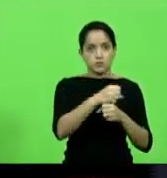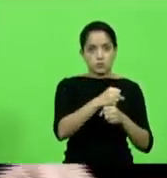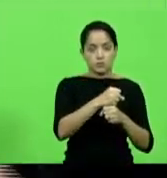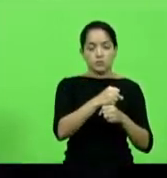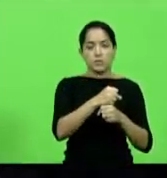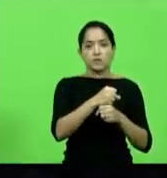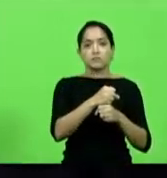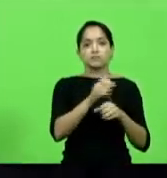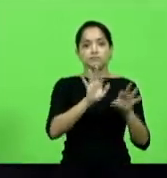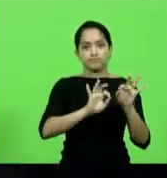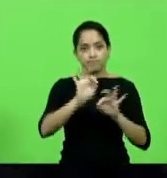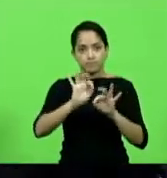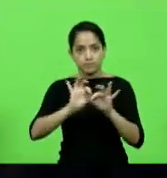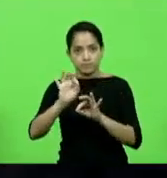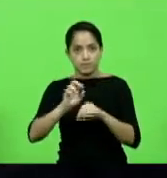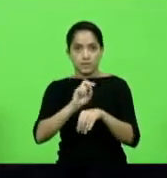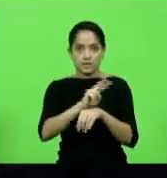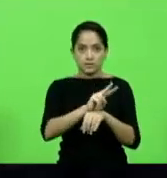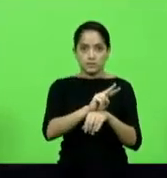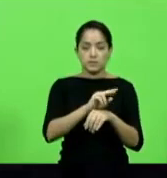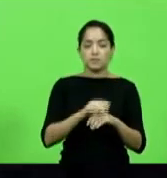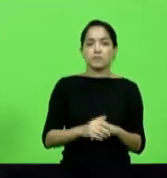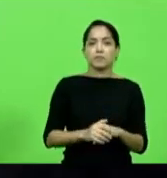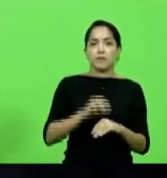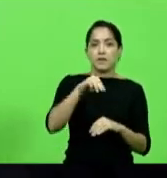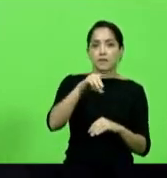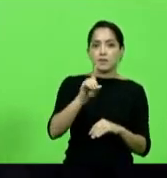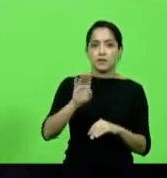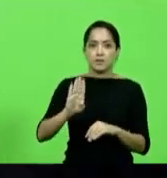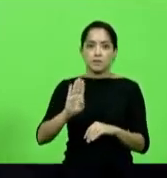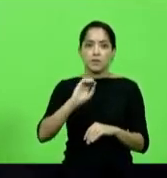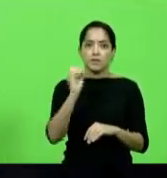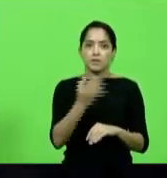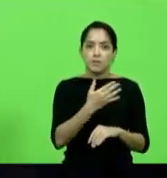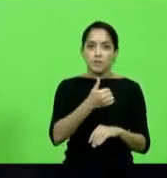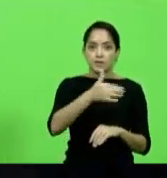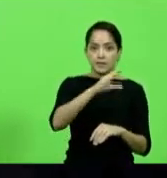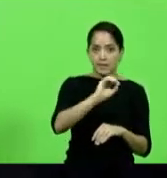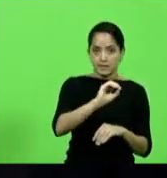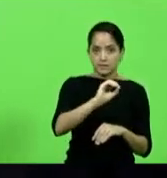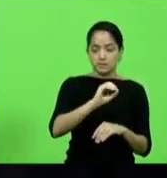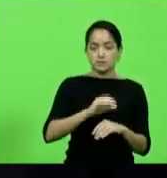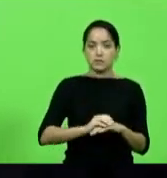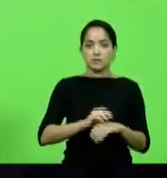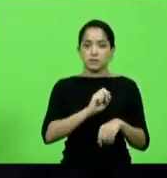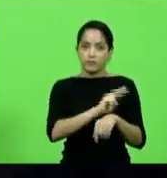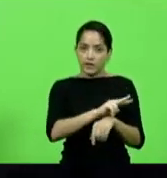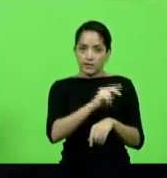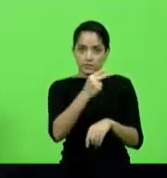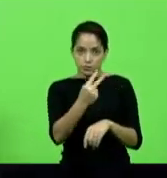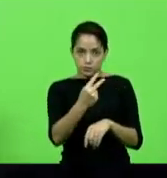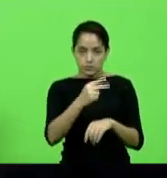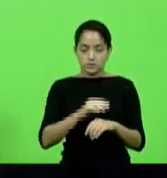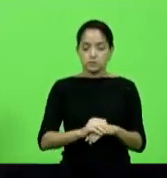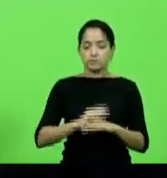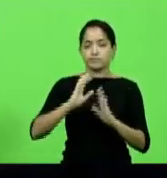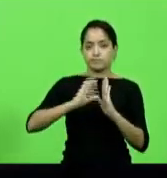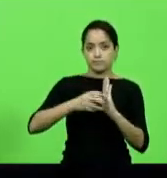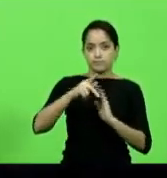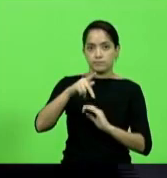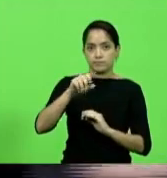formadas vagas. Bloco MDB e Partido Novo, dez membros, duas vagas. Bloco